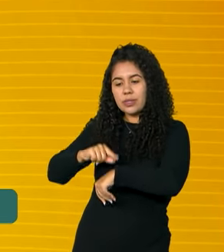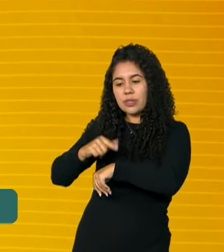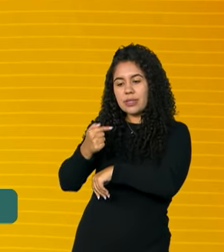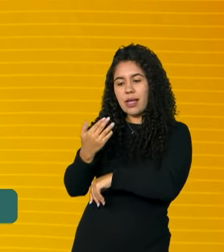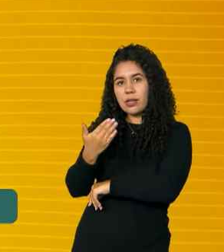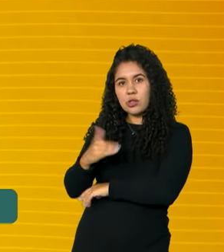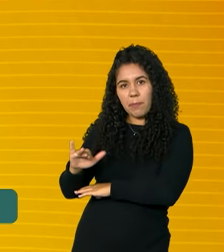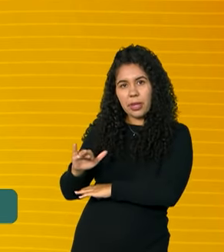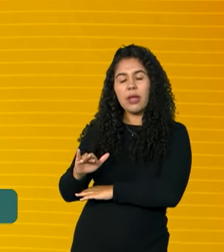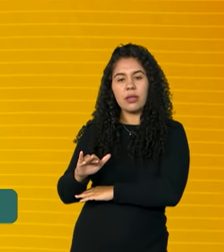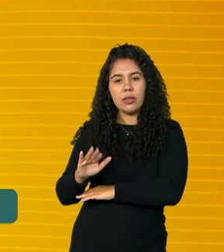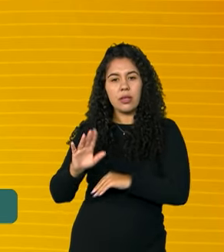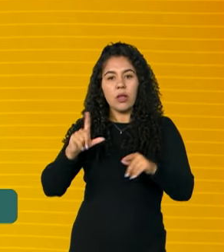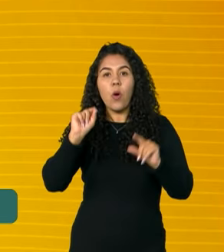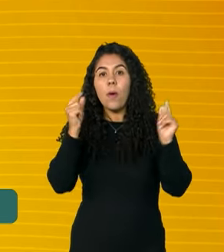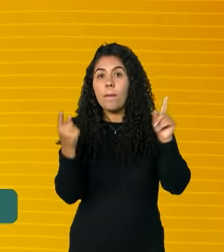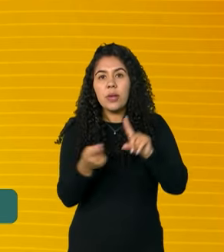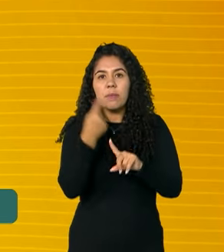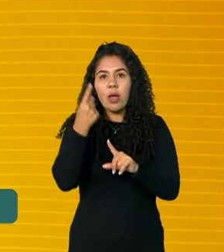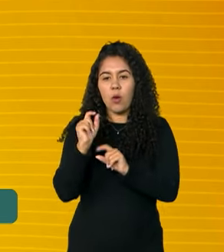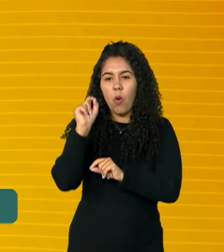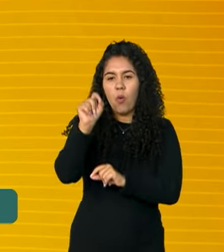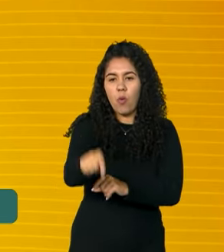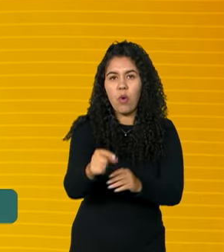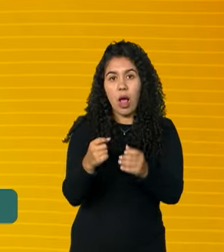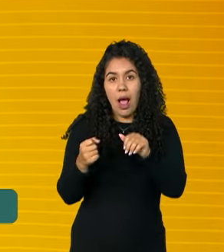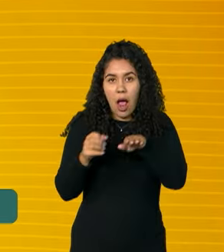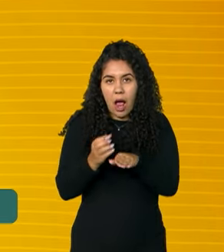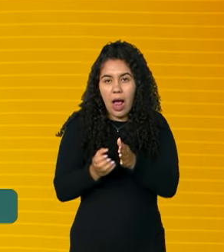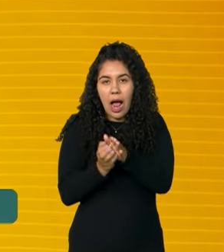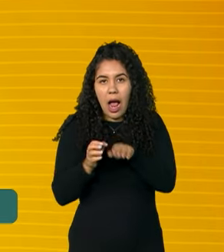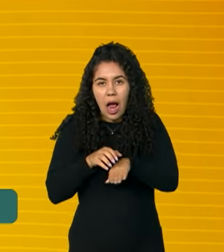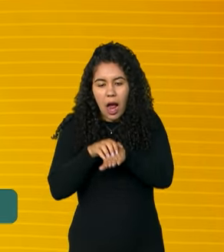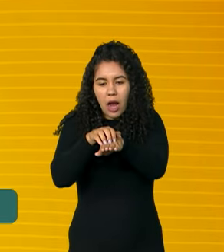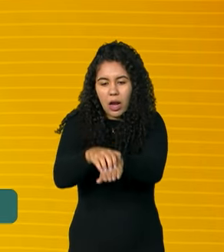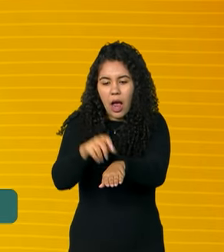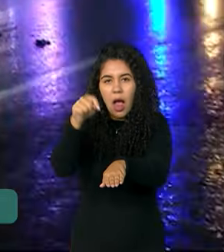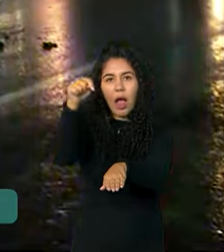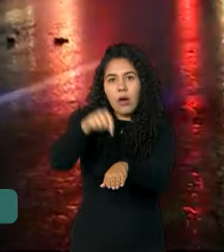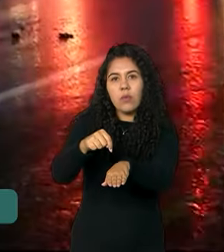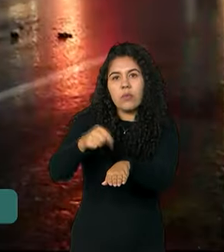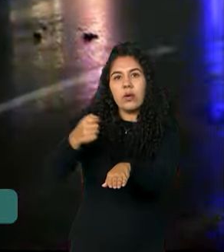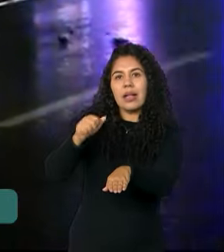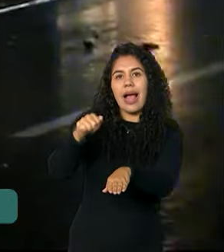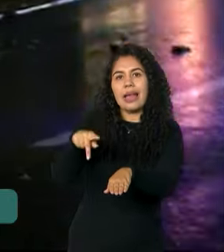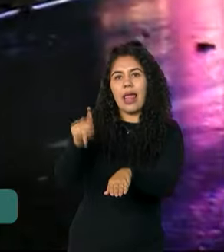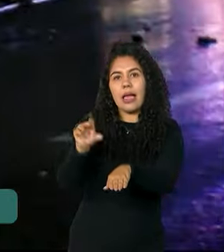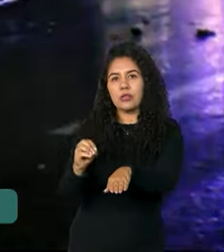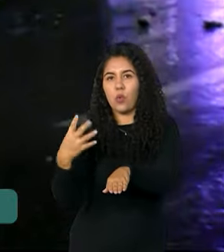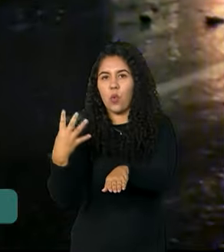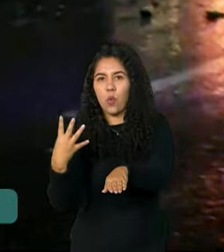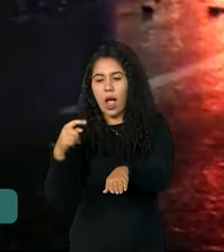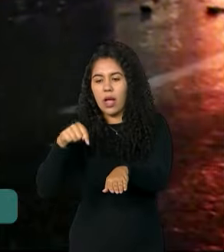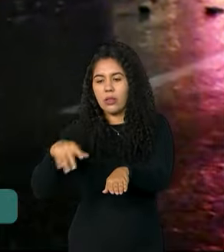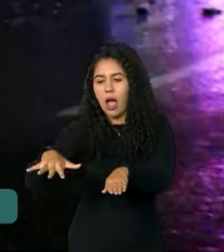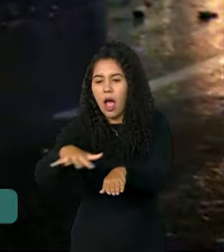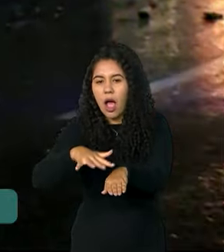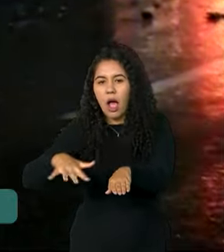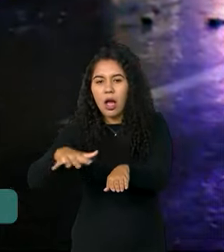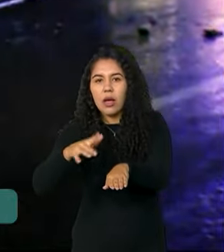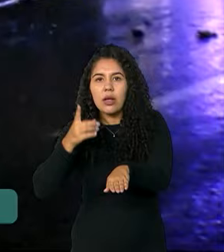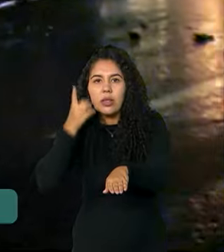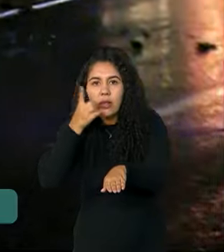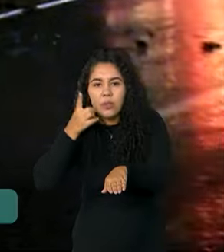Primeiro foram detonados explosivos em um carro estacionado no anexo 4 da Câmara dos Deputados, próximo ao